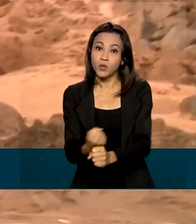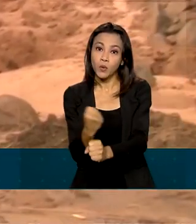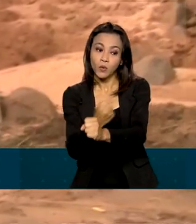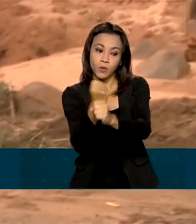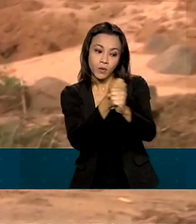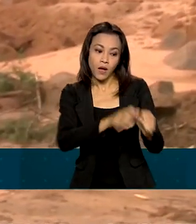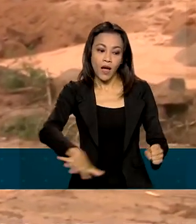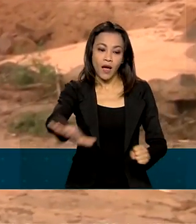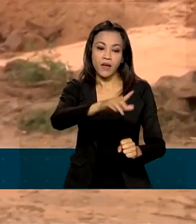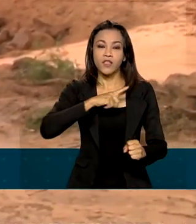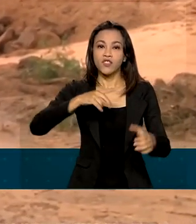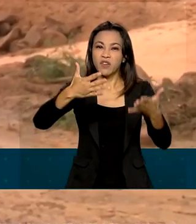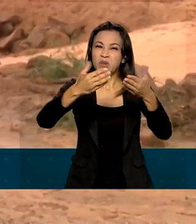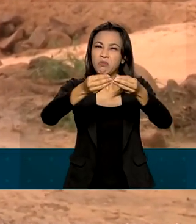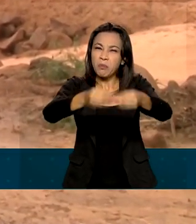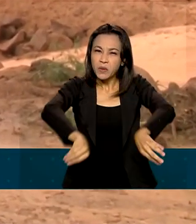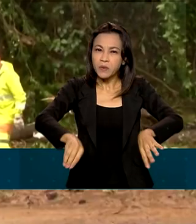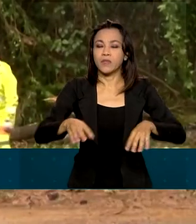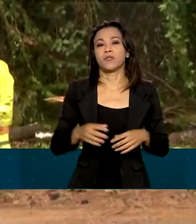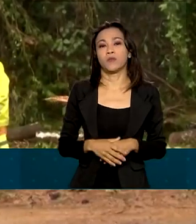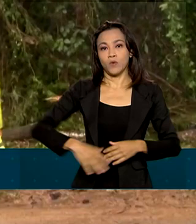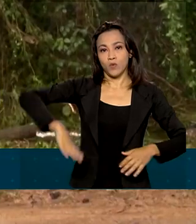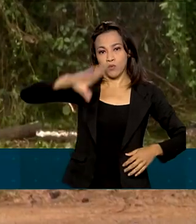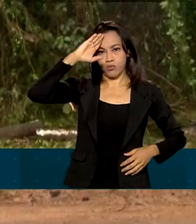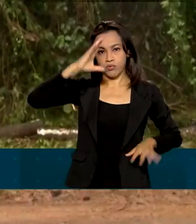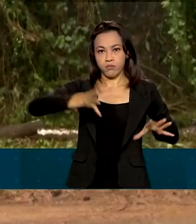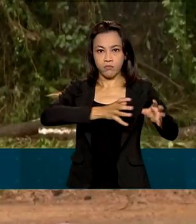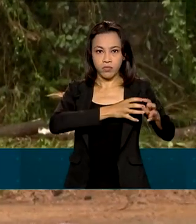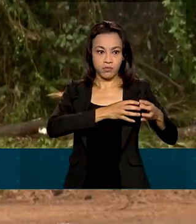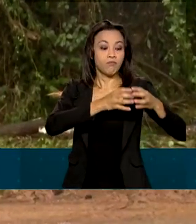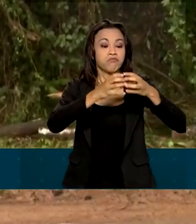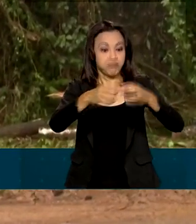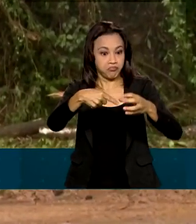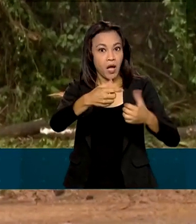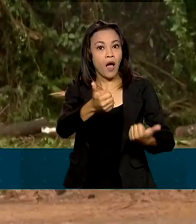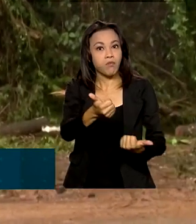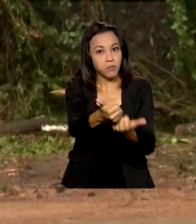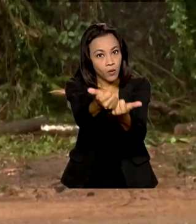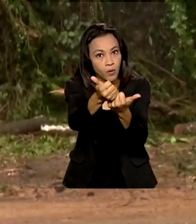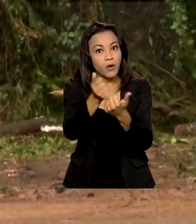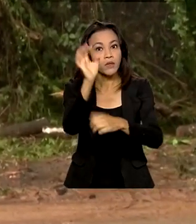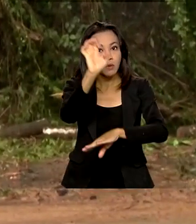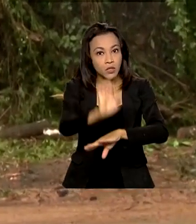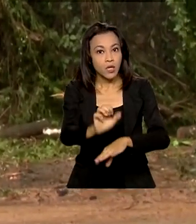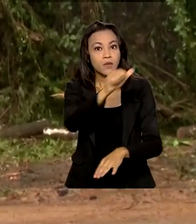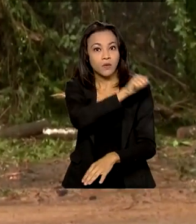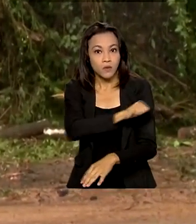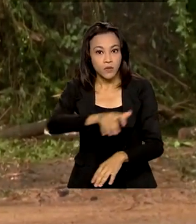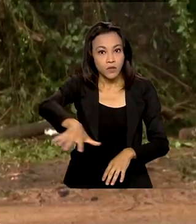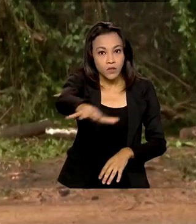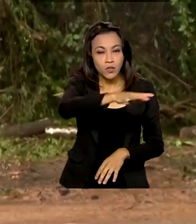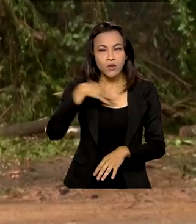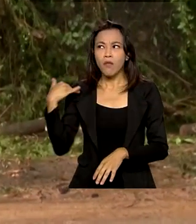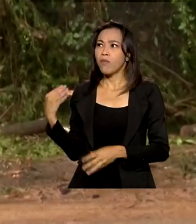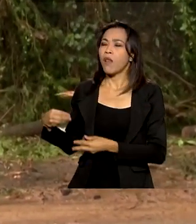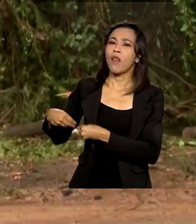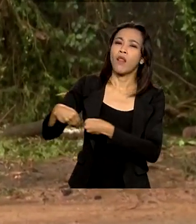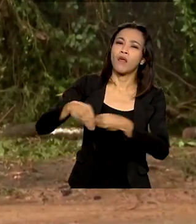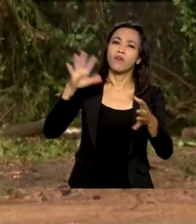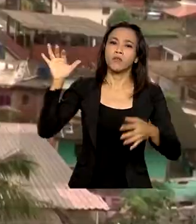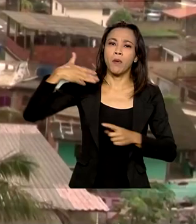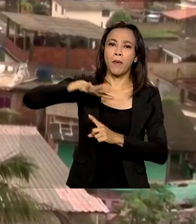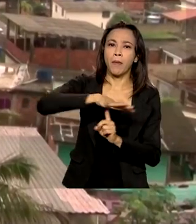áreas atingidas. E as Forças Armadas também apoiam as ações no estado do Rio de Janeiro com envio de aeronaves e